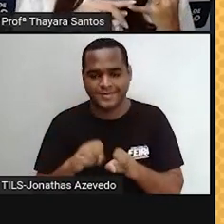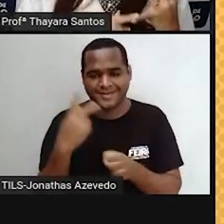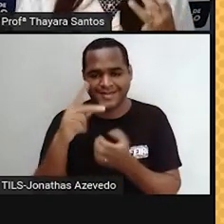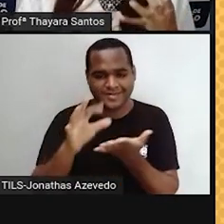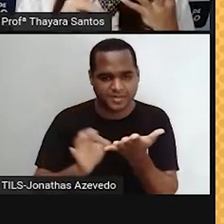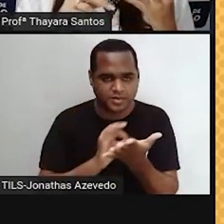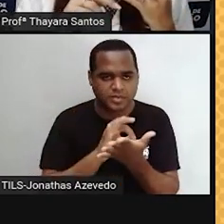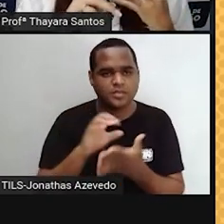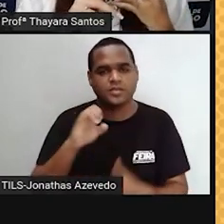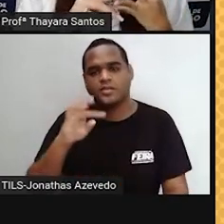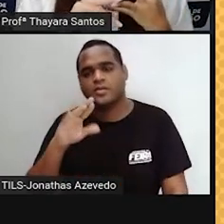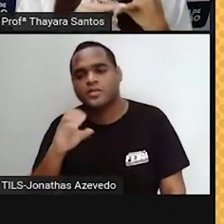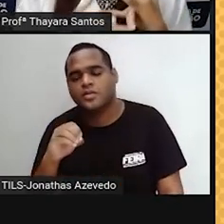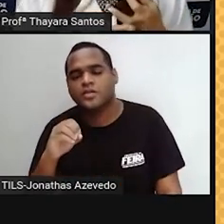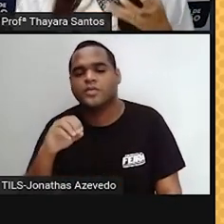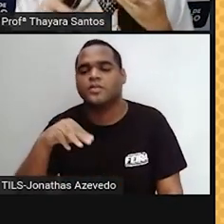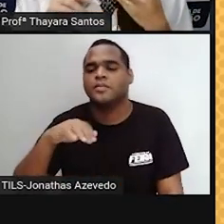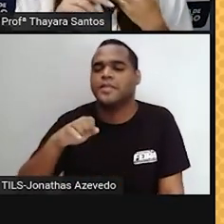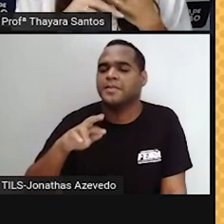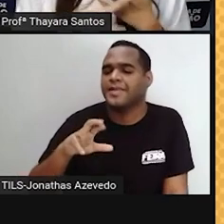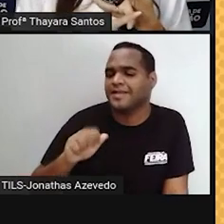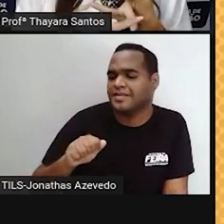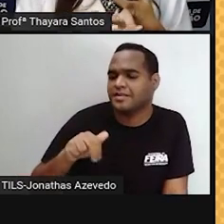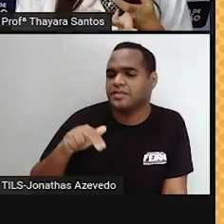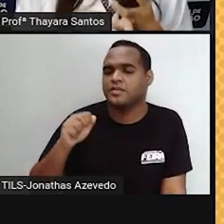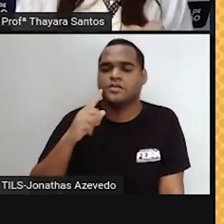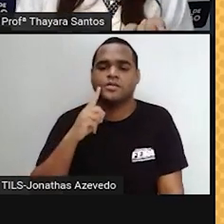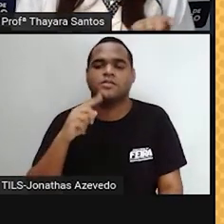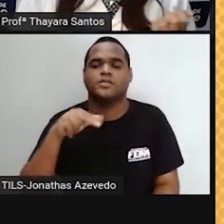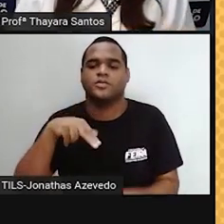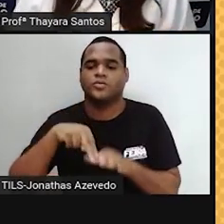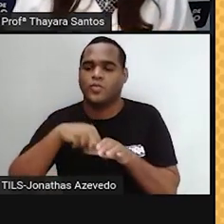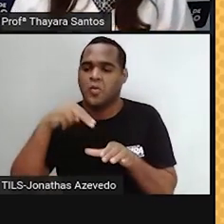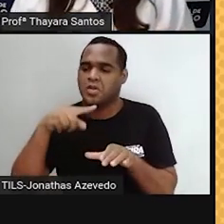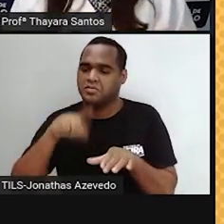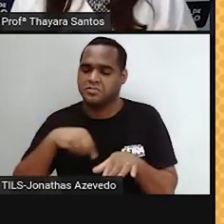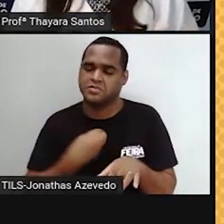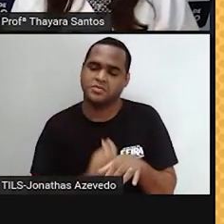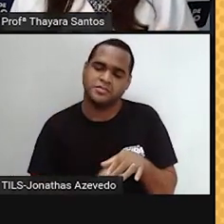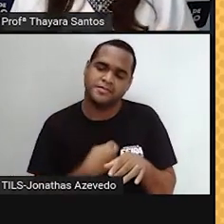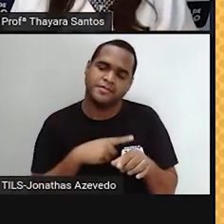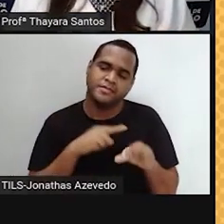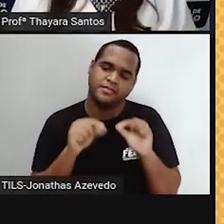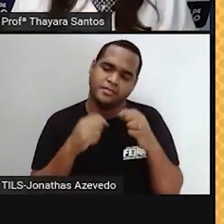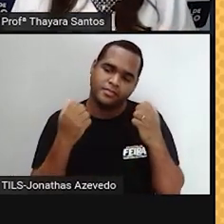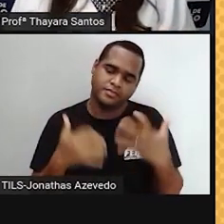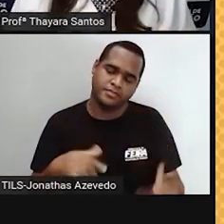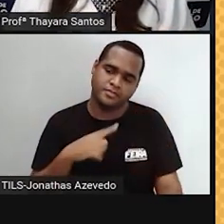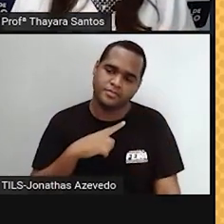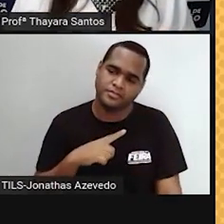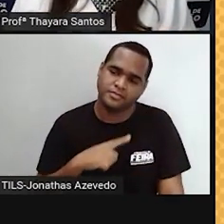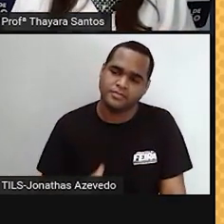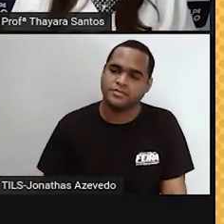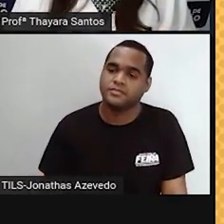Tem citoplasma, tem membrana plasmática, tem núcleo no nosso caso. Então, aqui está a membrana